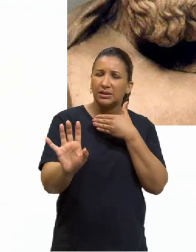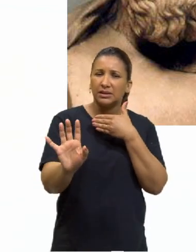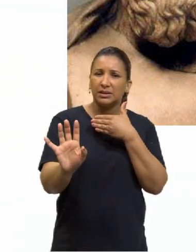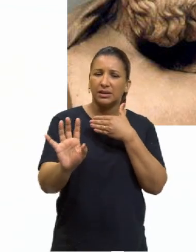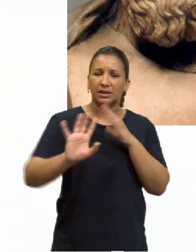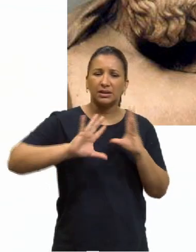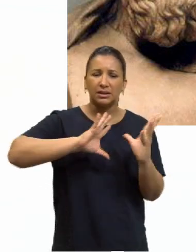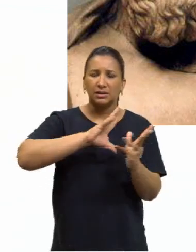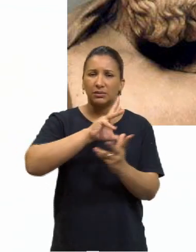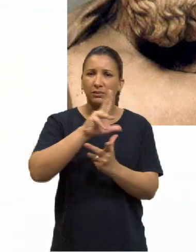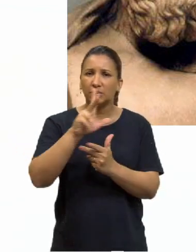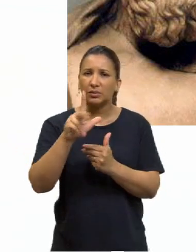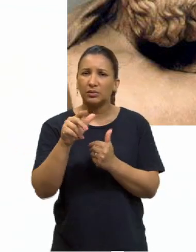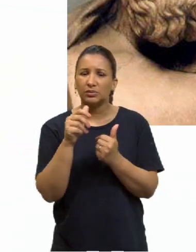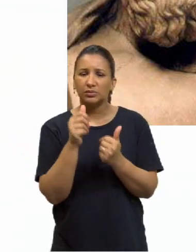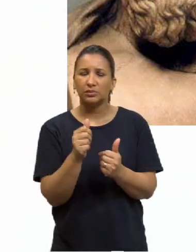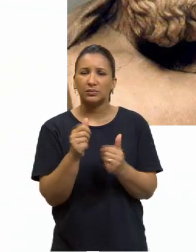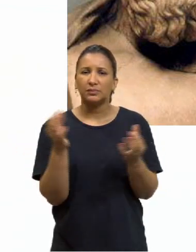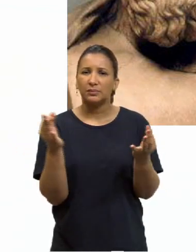inteligível.